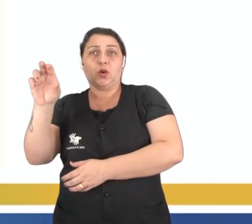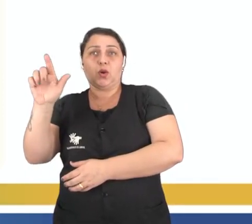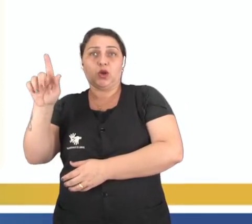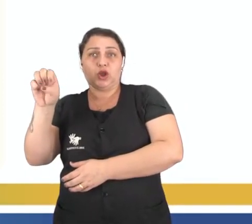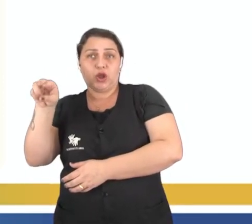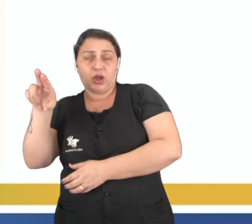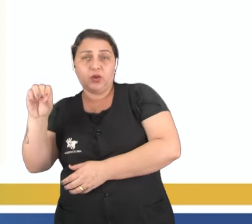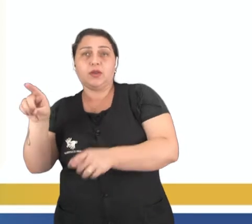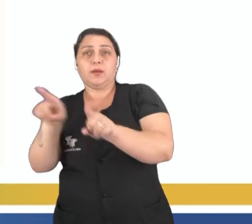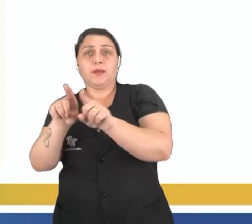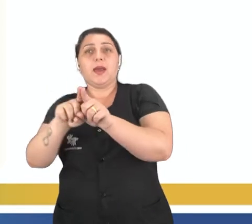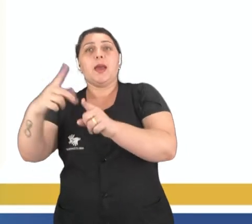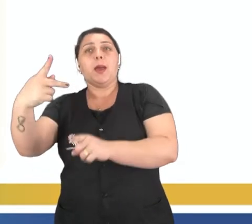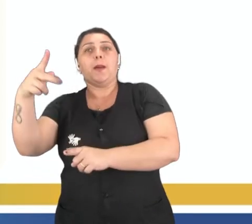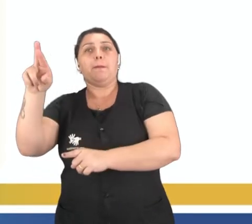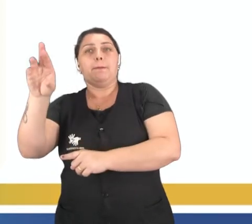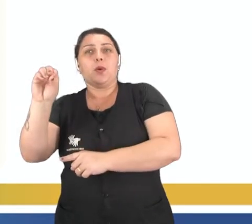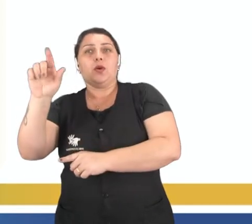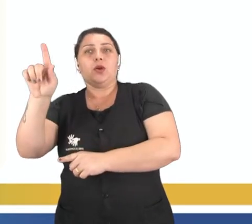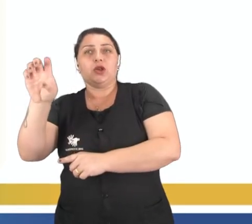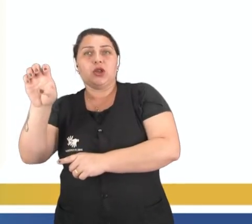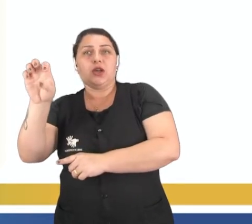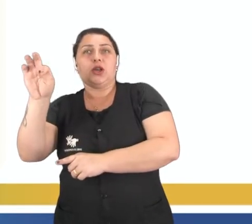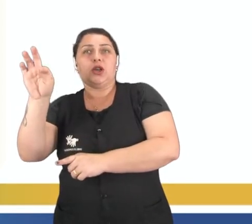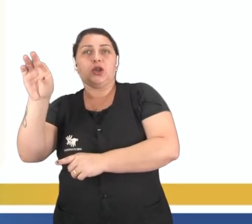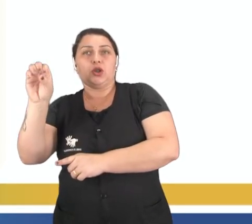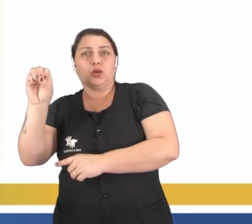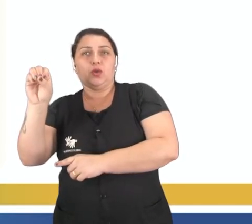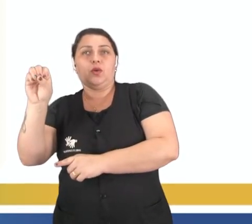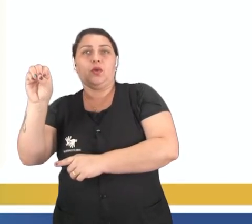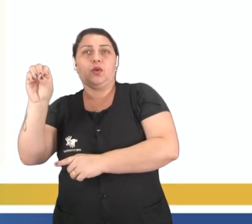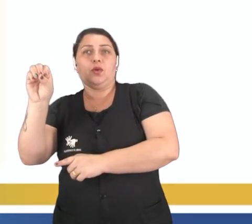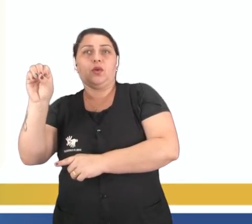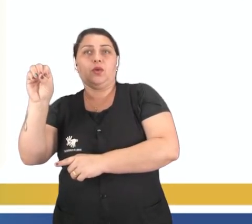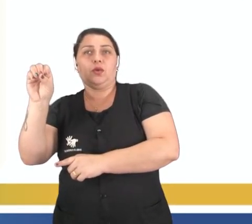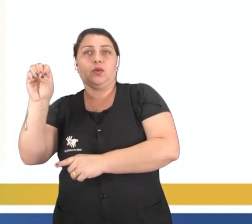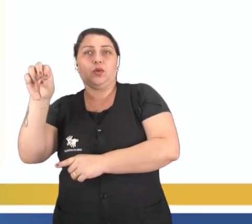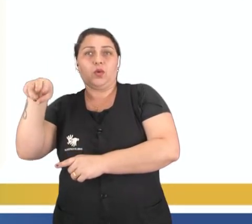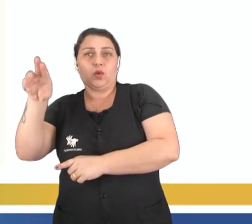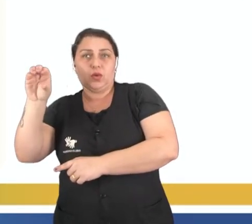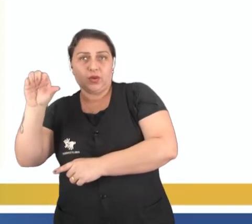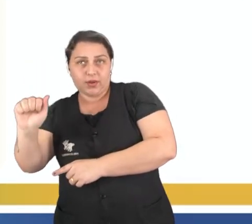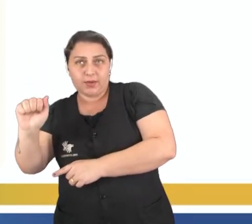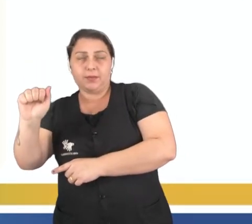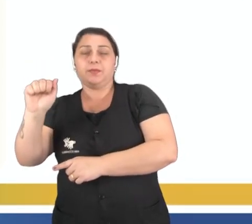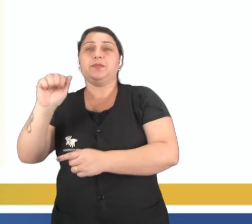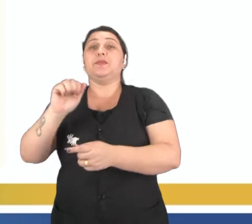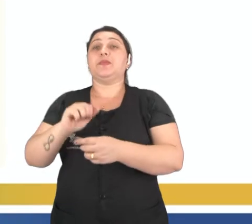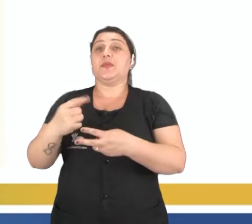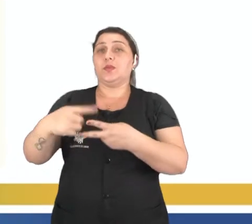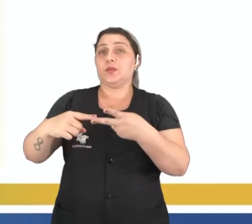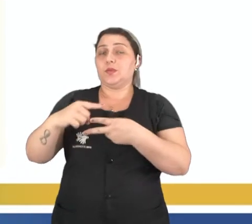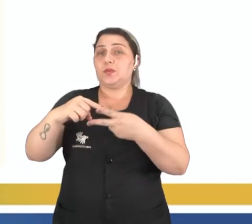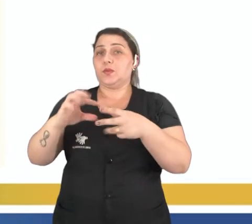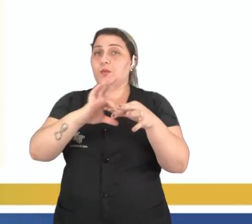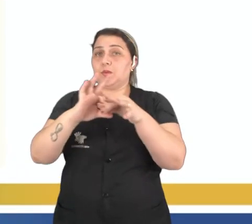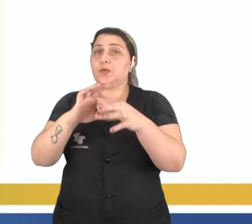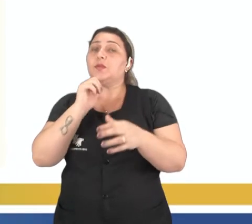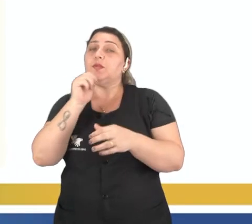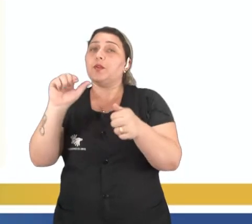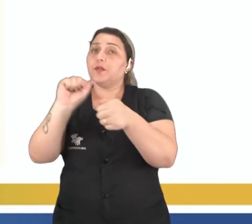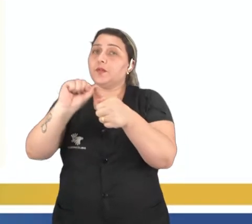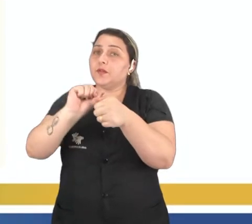hormônios que são indispensáveis por ciclo endometrial, por ciclo menstrual, vão ser